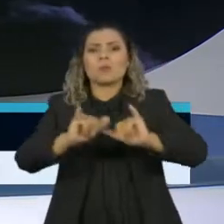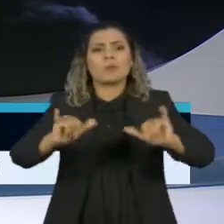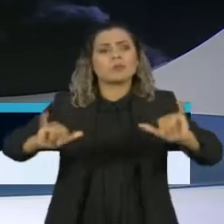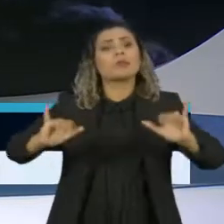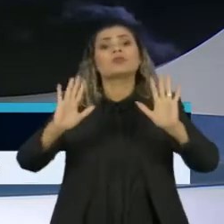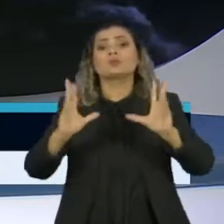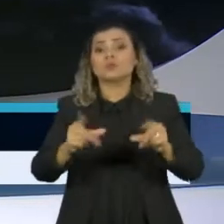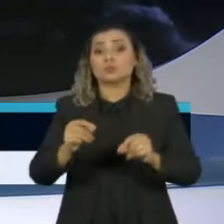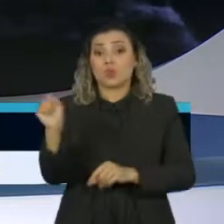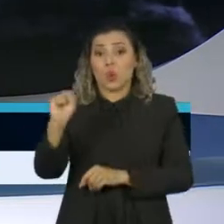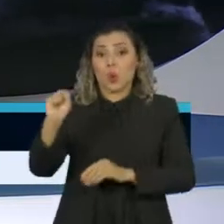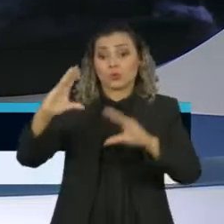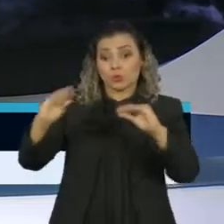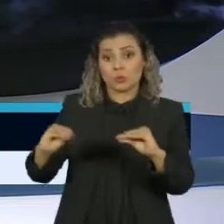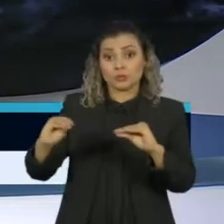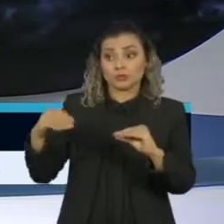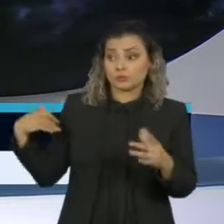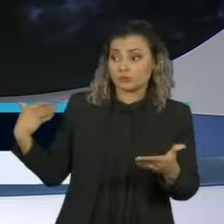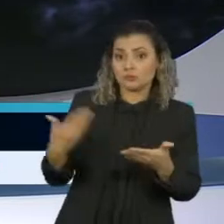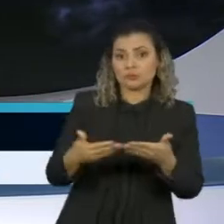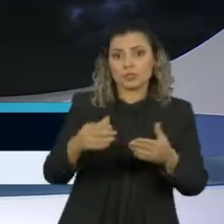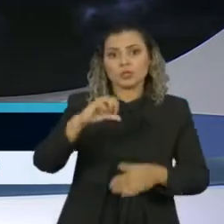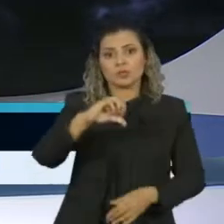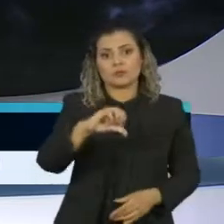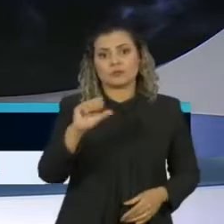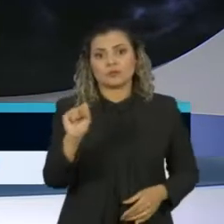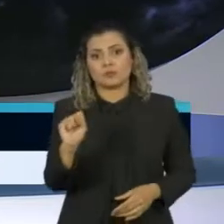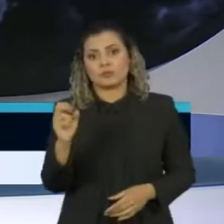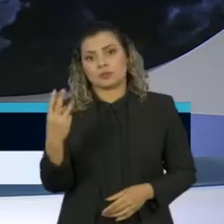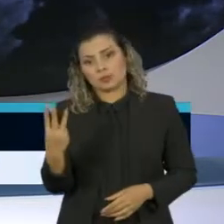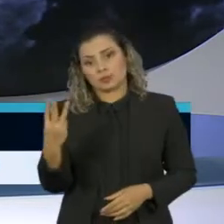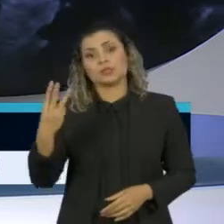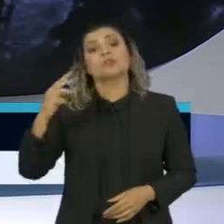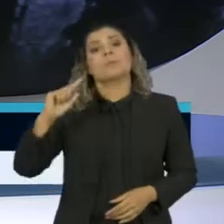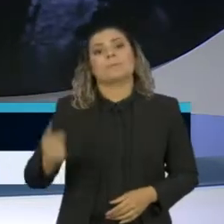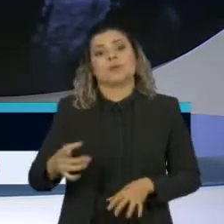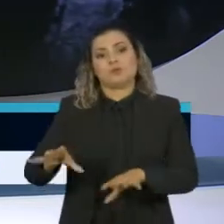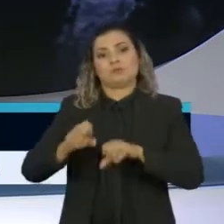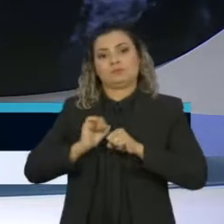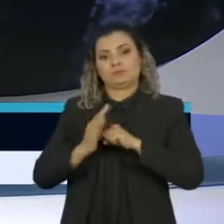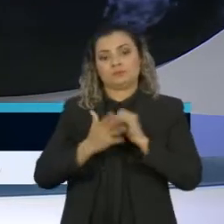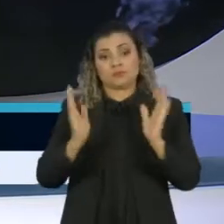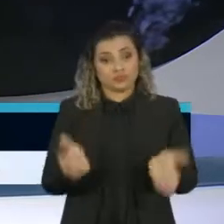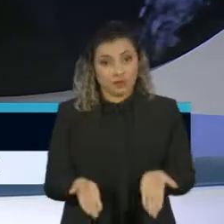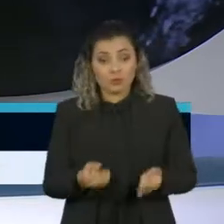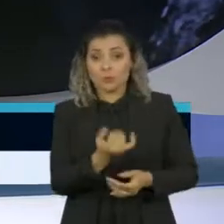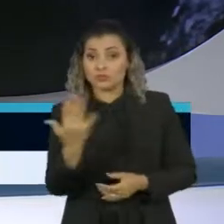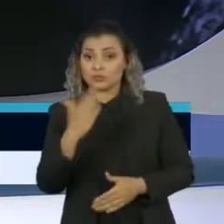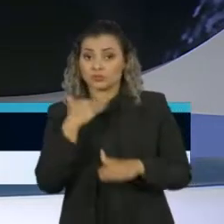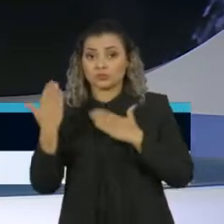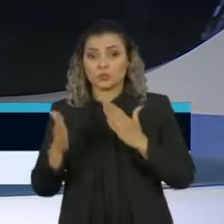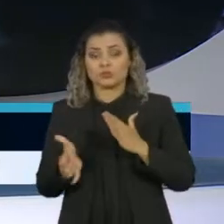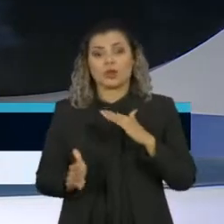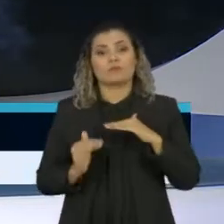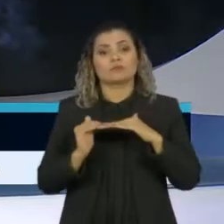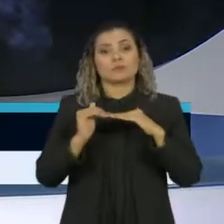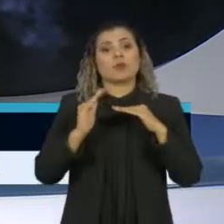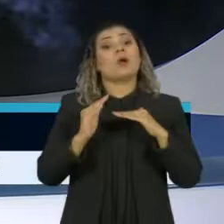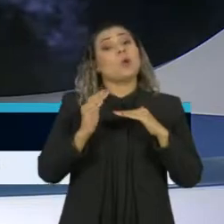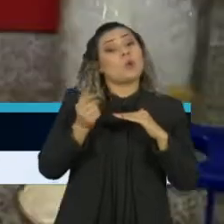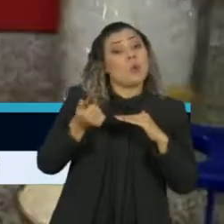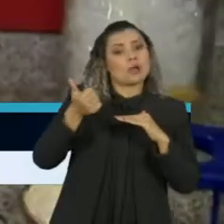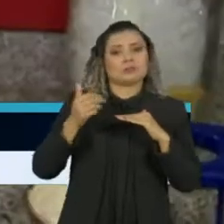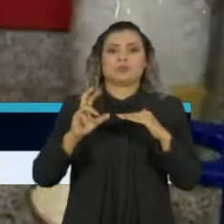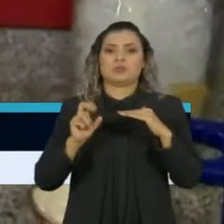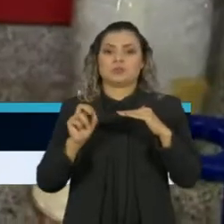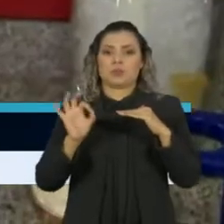horas da noite mostram que já estamos com 983 mil casos da doença. O número de mortos já está perto de 50 mil.